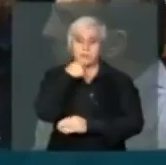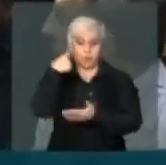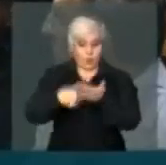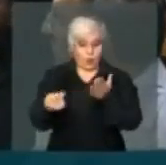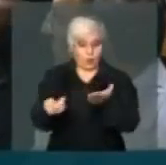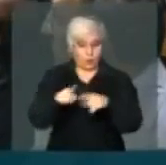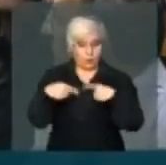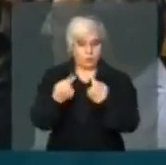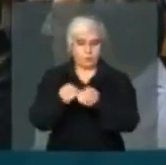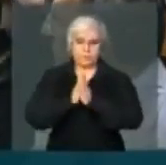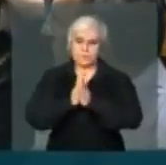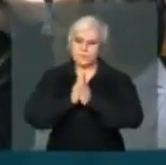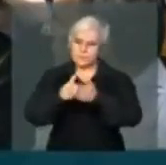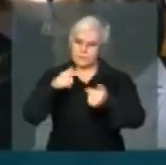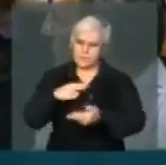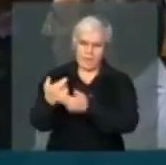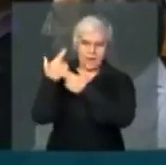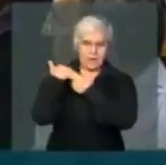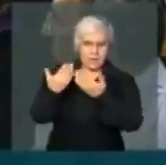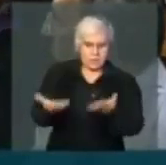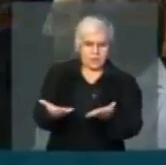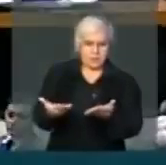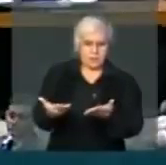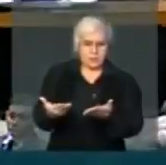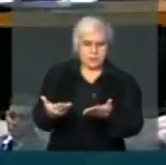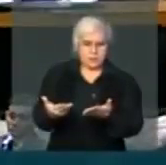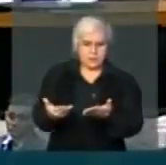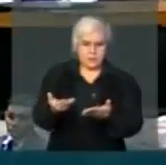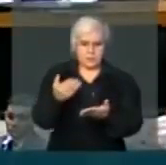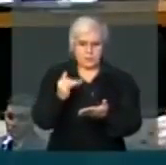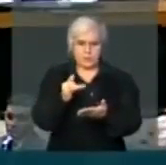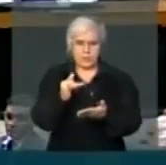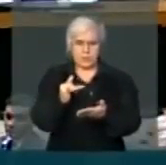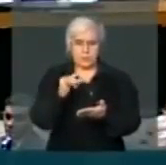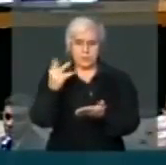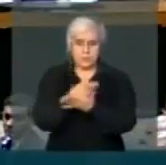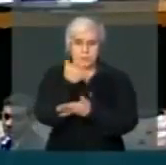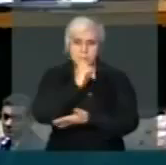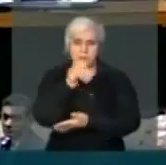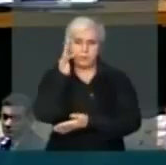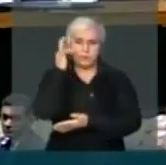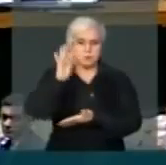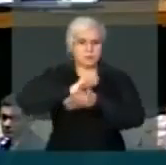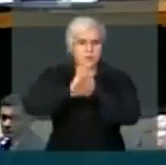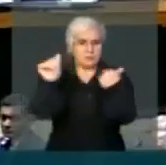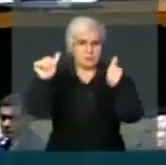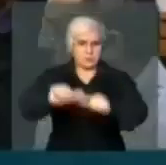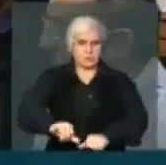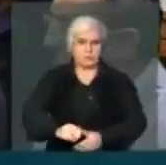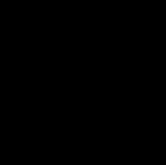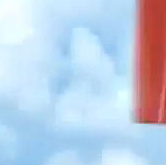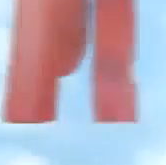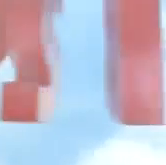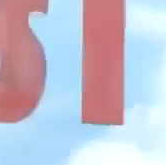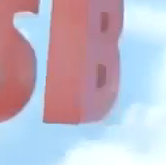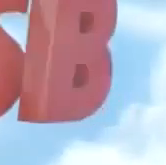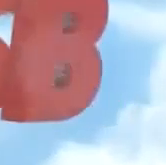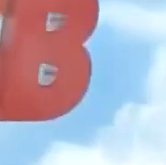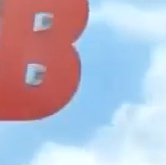sessão tem essa responsabilidade sob pena dos efeitos futuros que essa casa pode ter é isso senhor presidente, uma questão